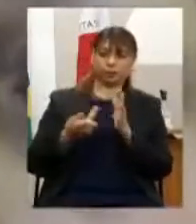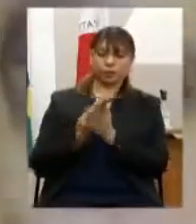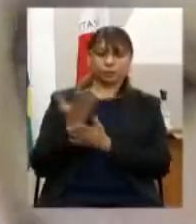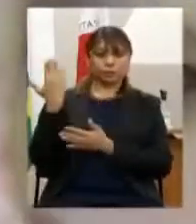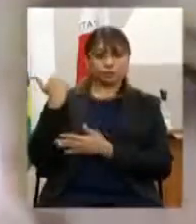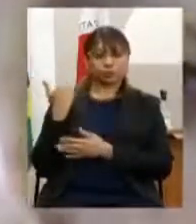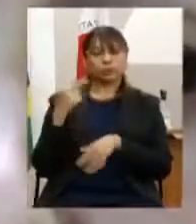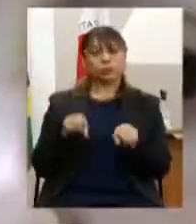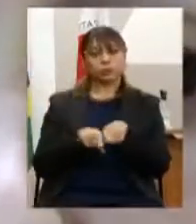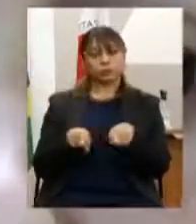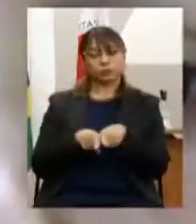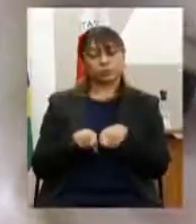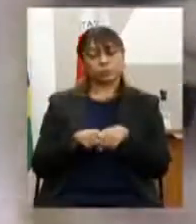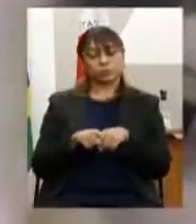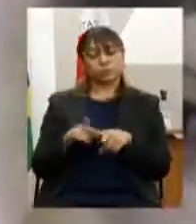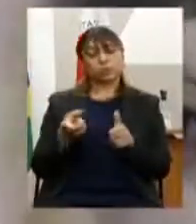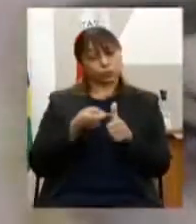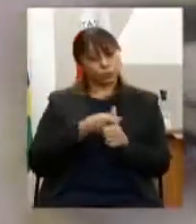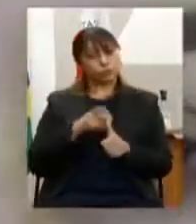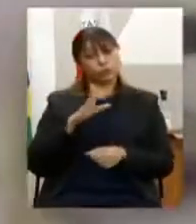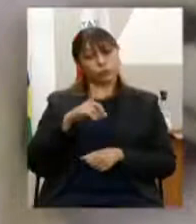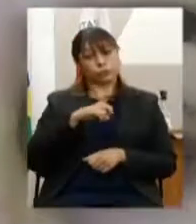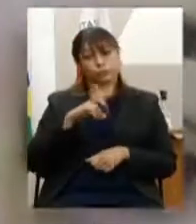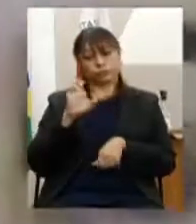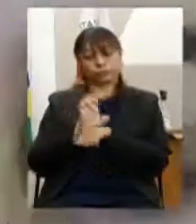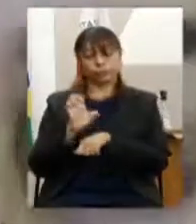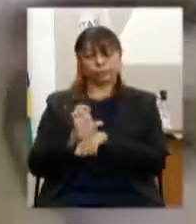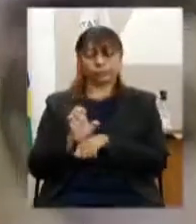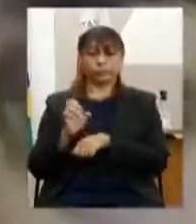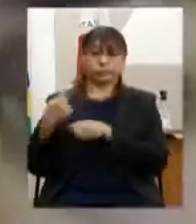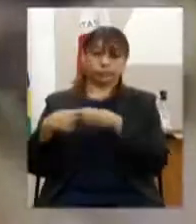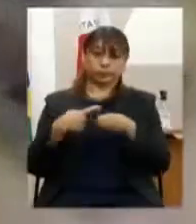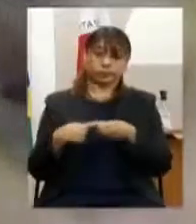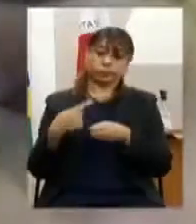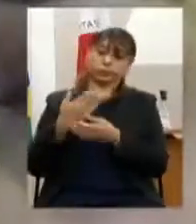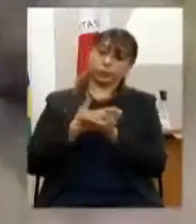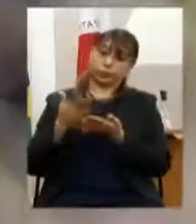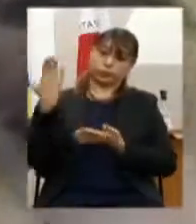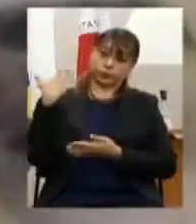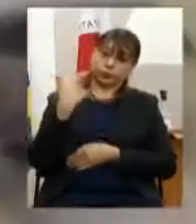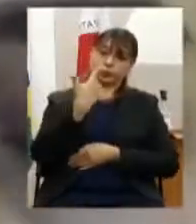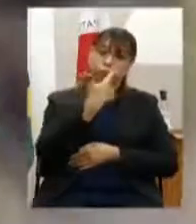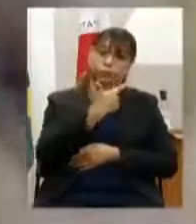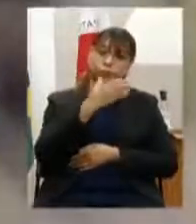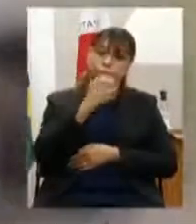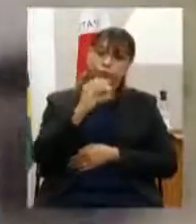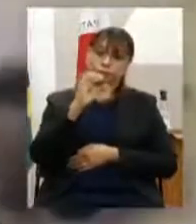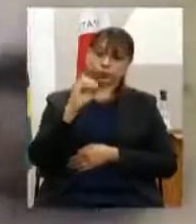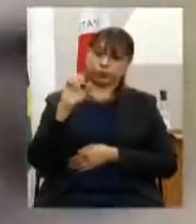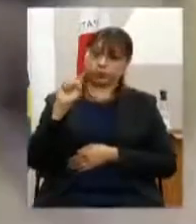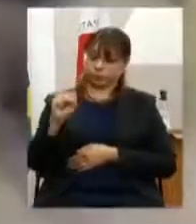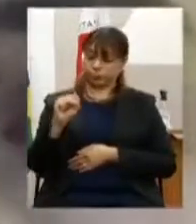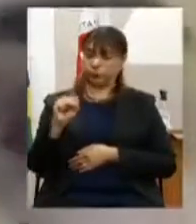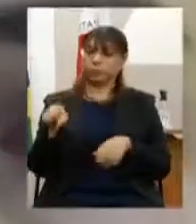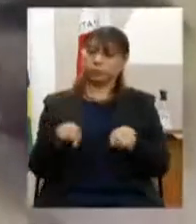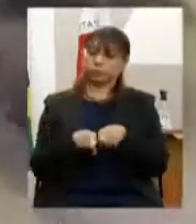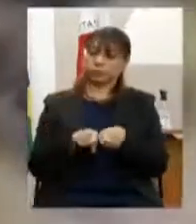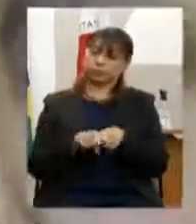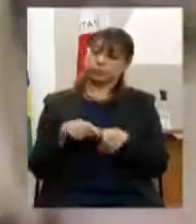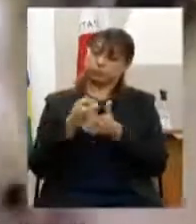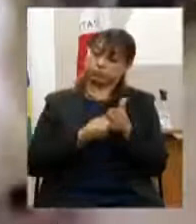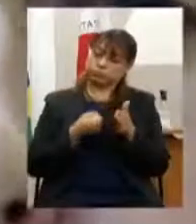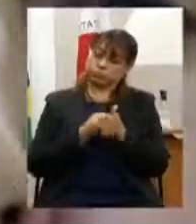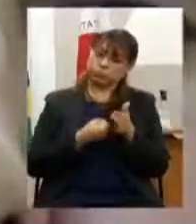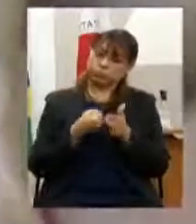Estado de Minas Gerais tem com os municípios nessa ação desde o ano de 2008 e ainda o pleito da sociedade